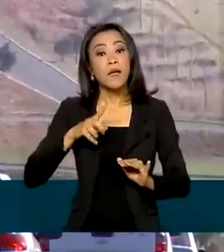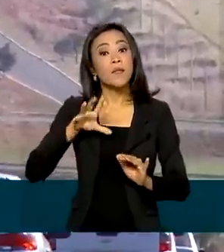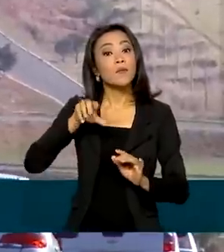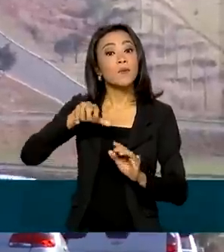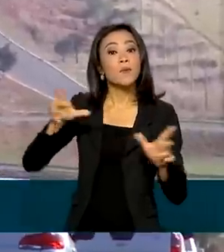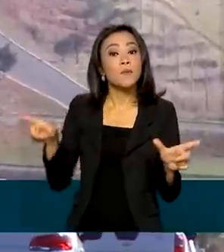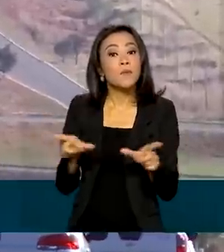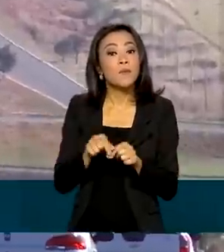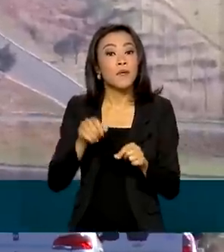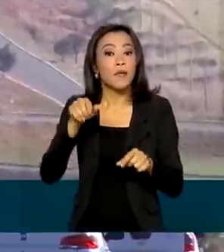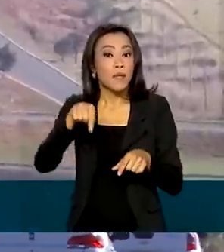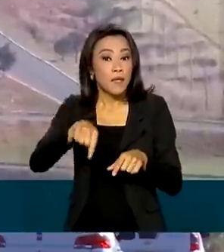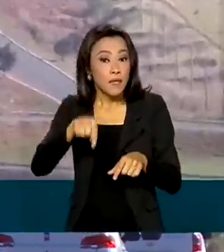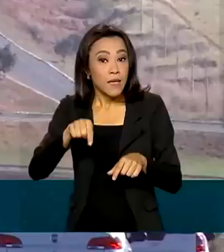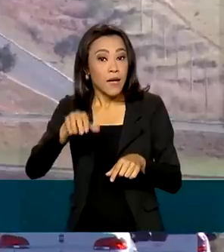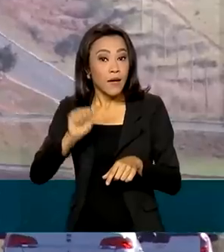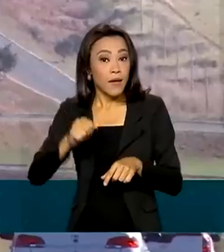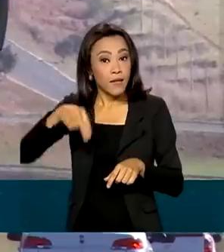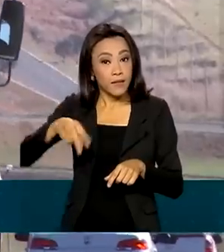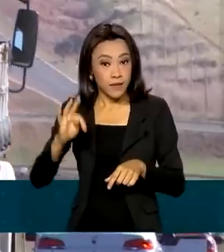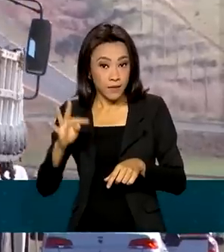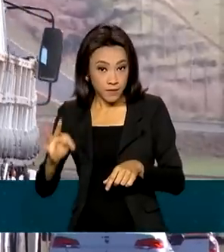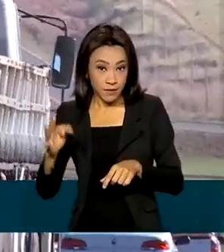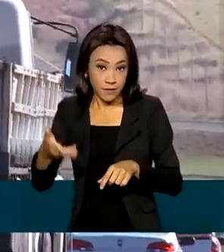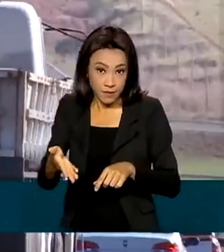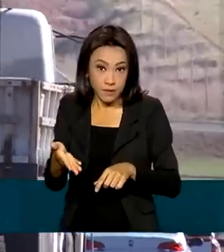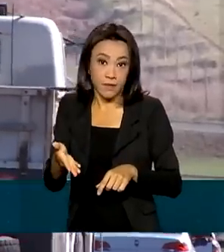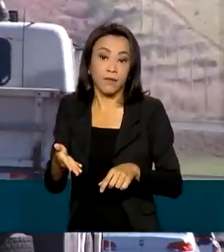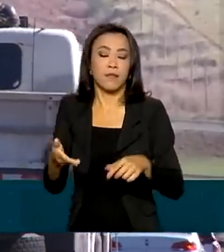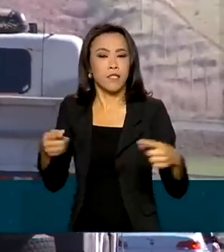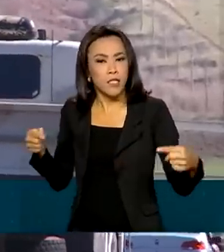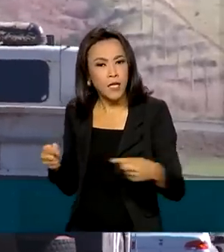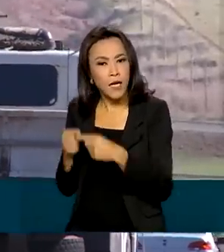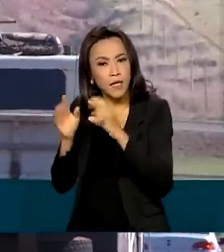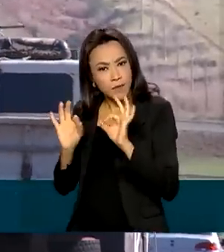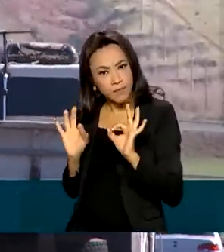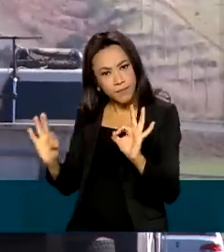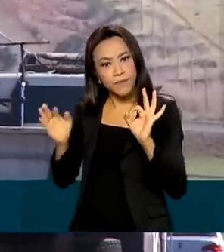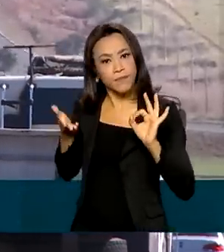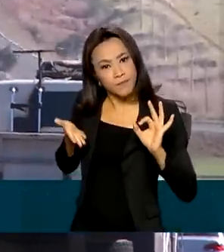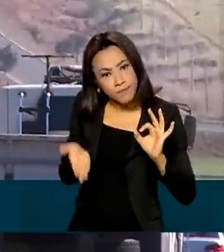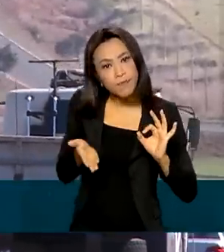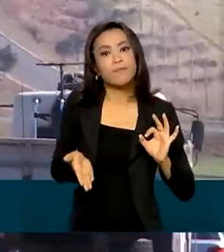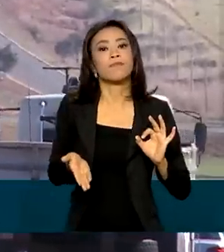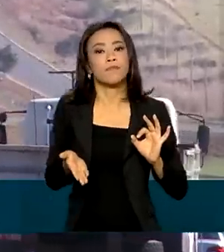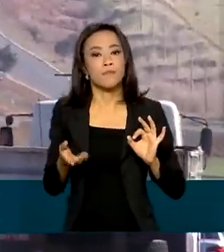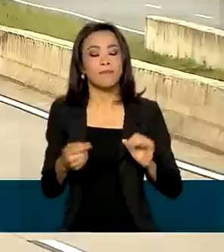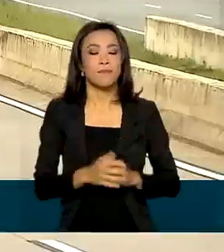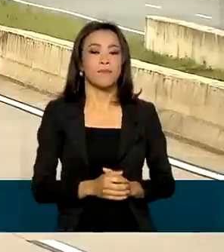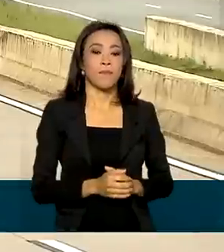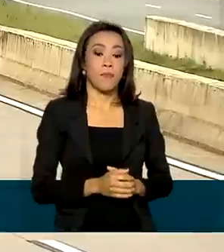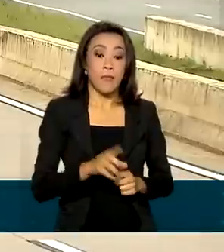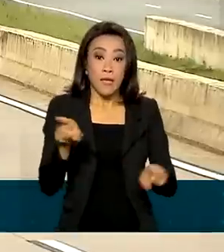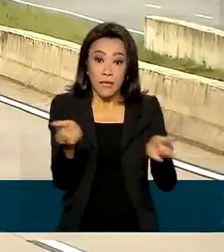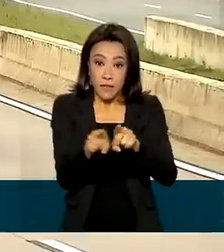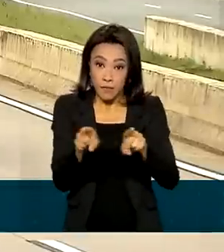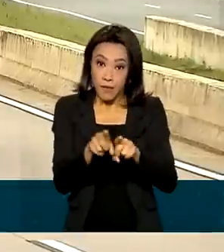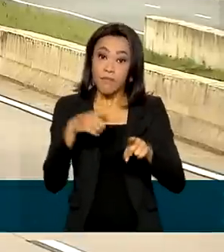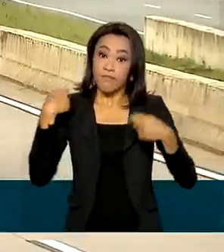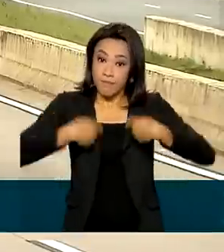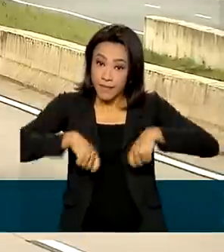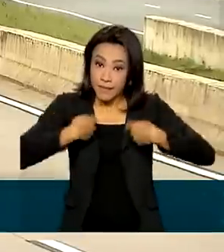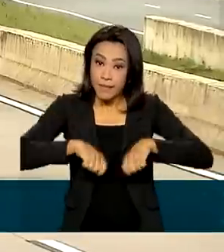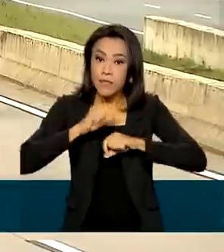de Transportadores Rodoviários de Cargas da Agência Nacional de Transportes Terrestres. Também será